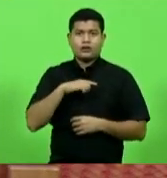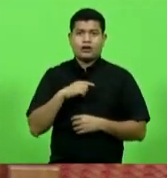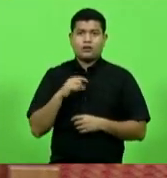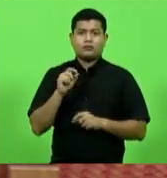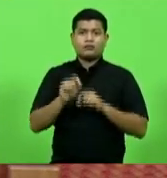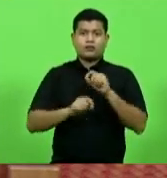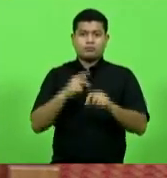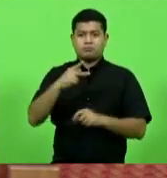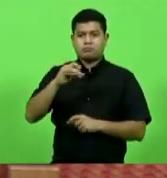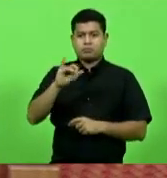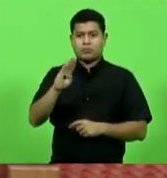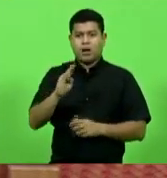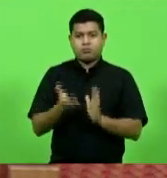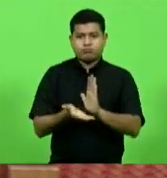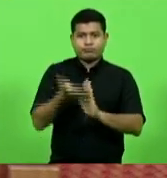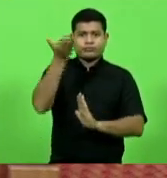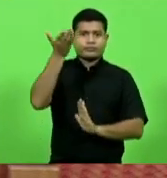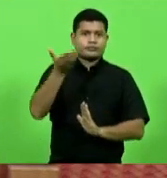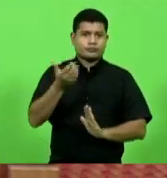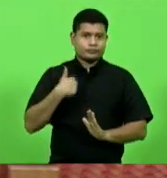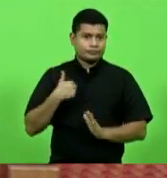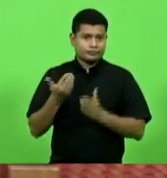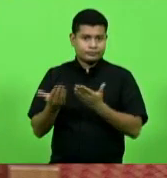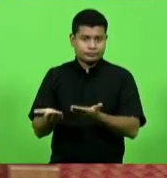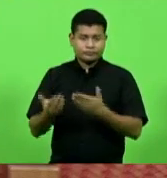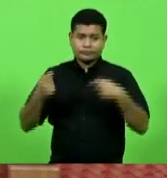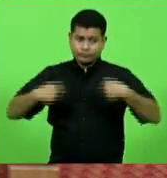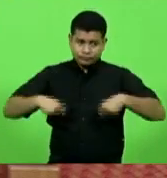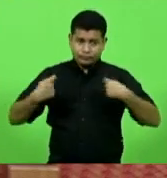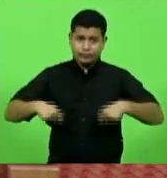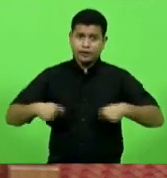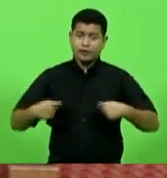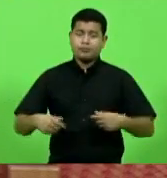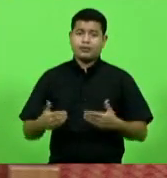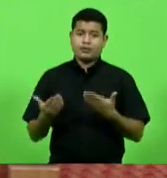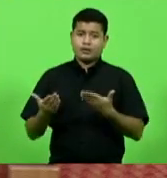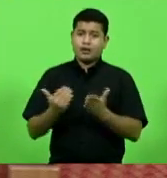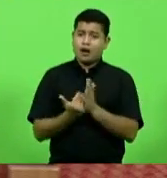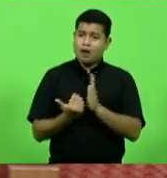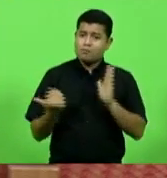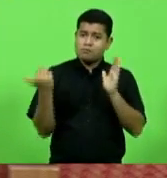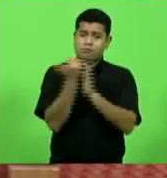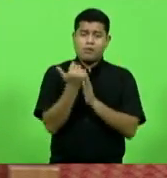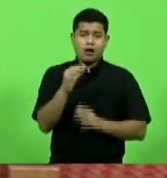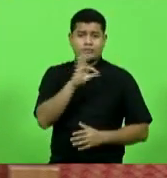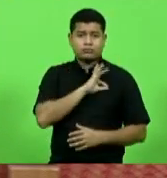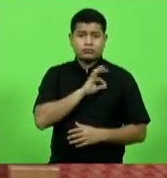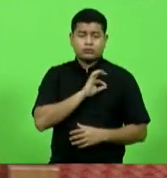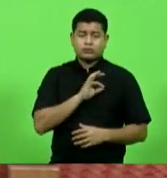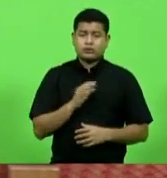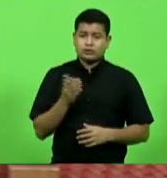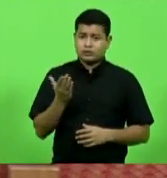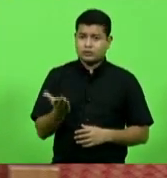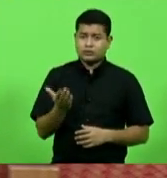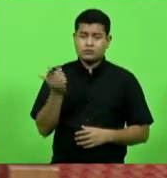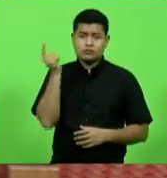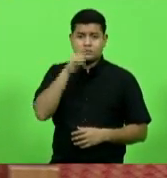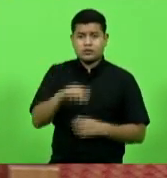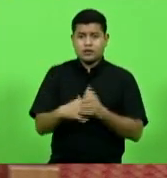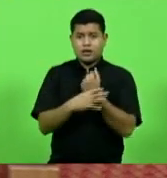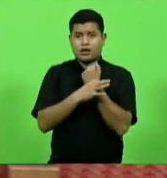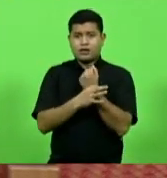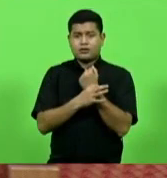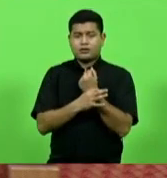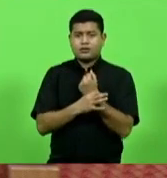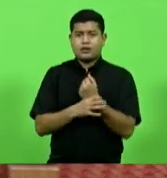torna imprescindível o aumento do efetivo policial a fim de garantir o bem-estar e a